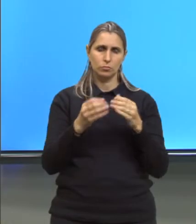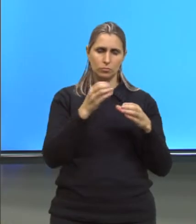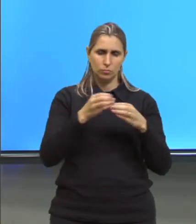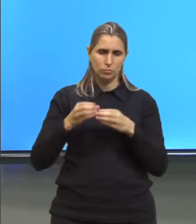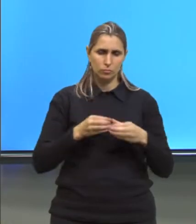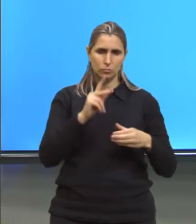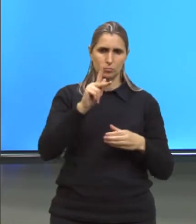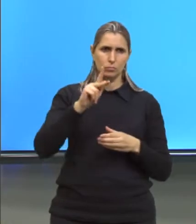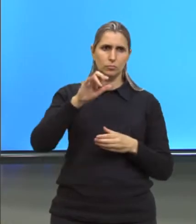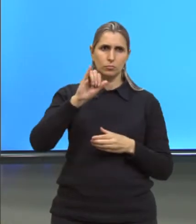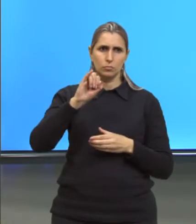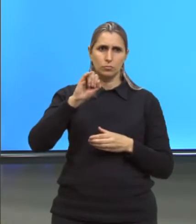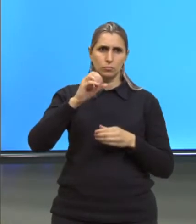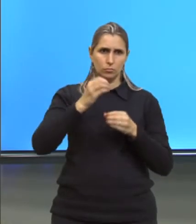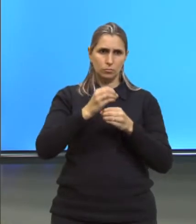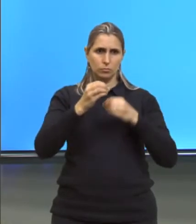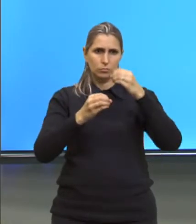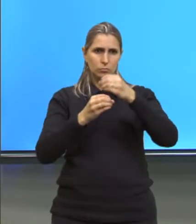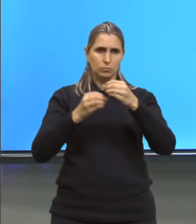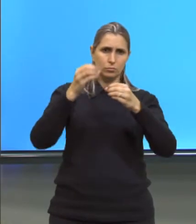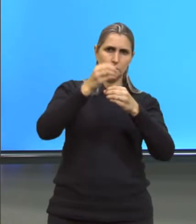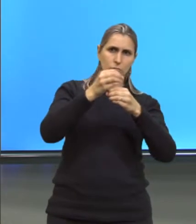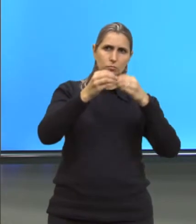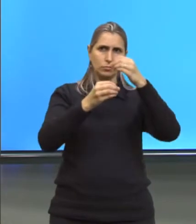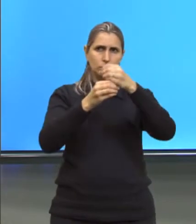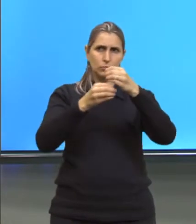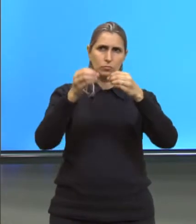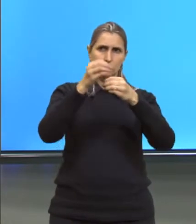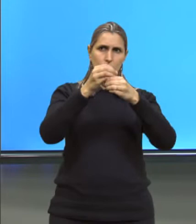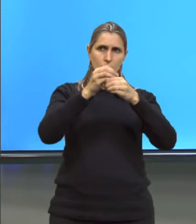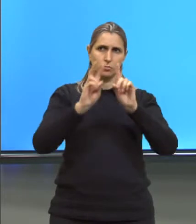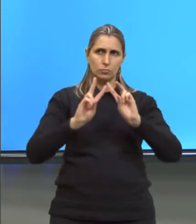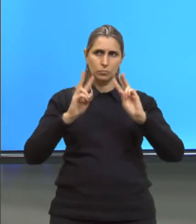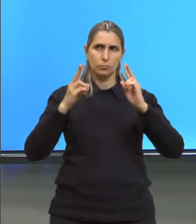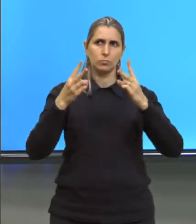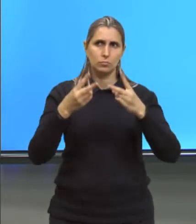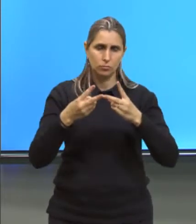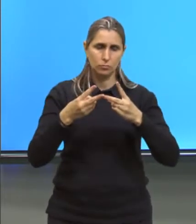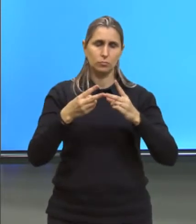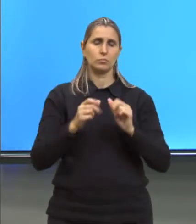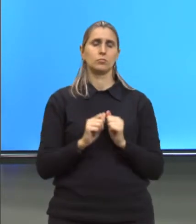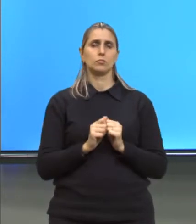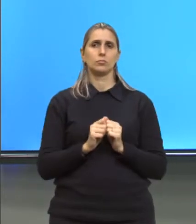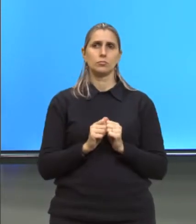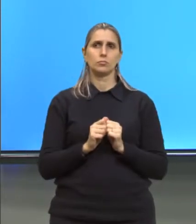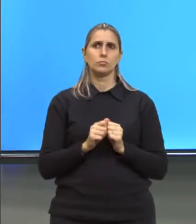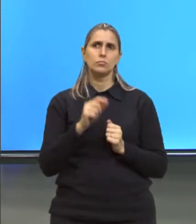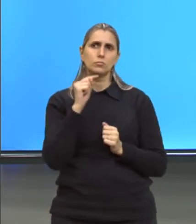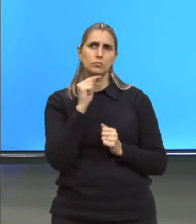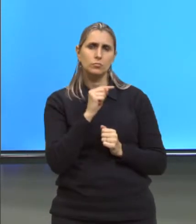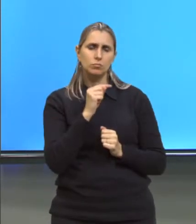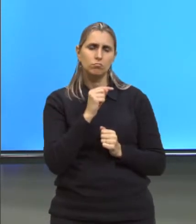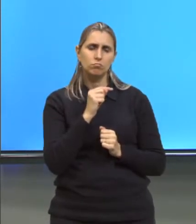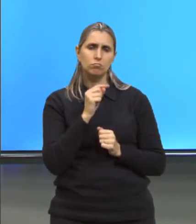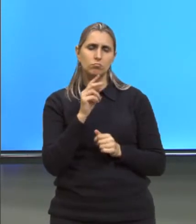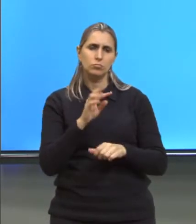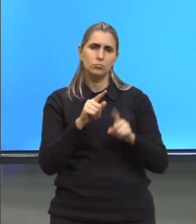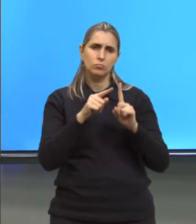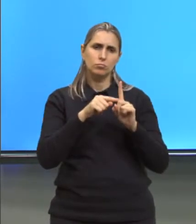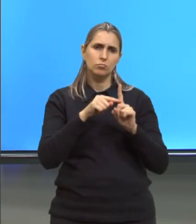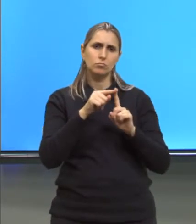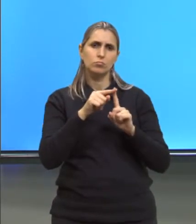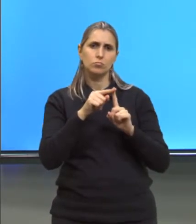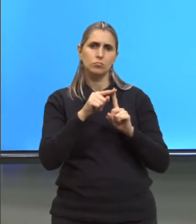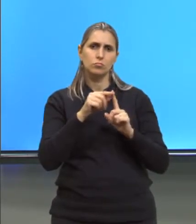encaixe, uma imagem de um homem encaixando uma peça volumétrica, que provavelmente ela está em uma temperatura que ela pode